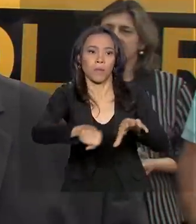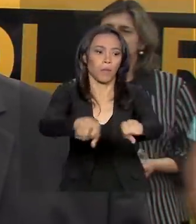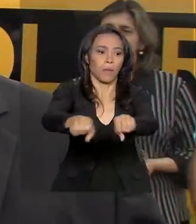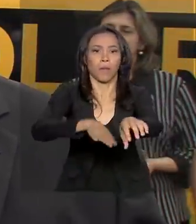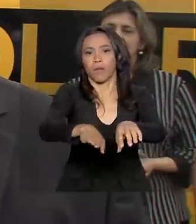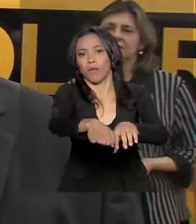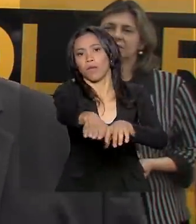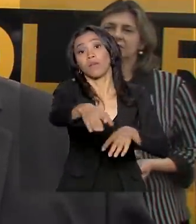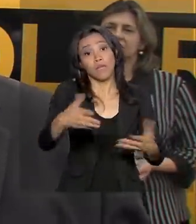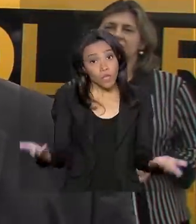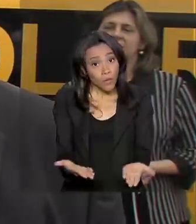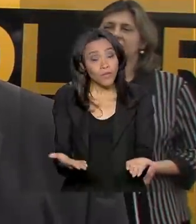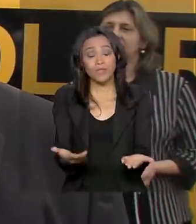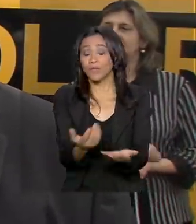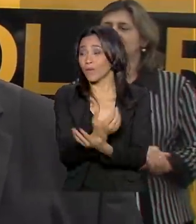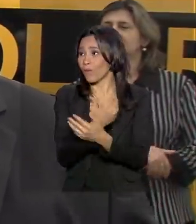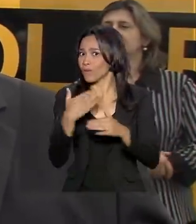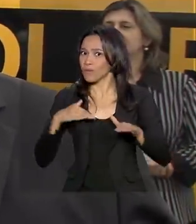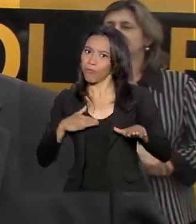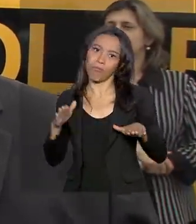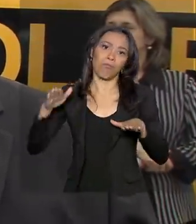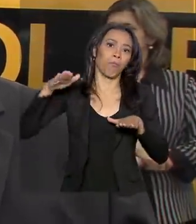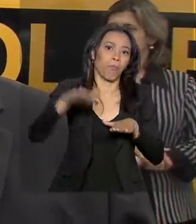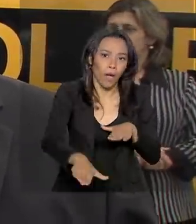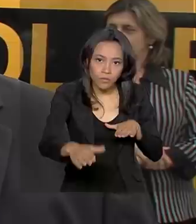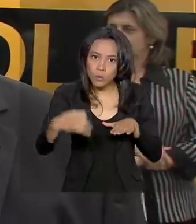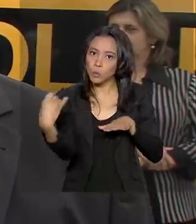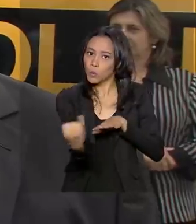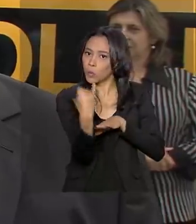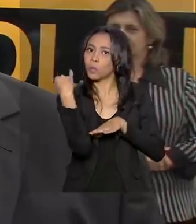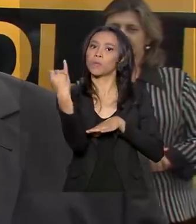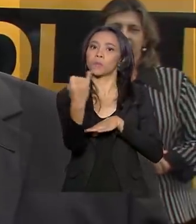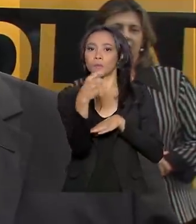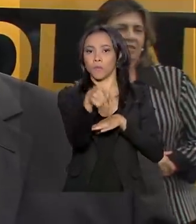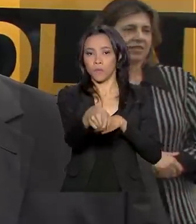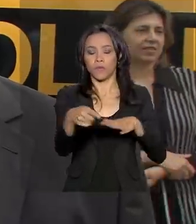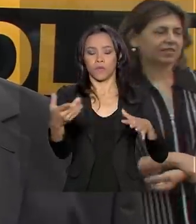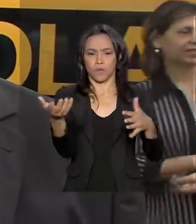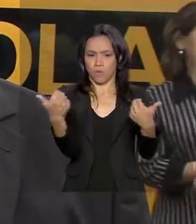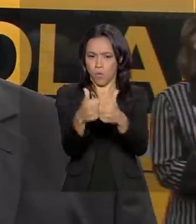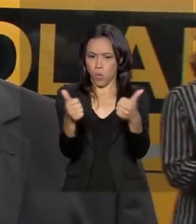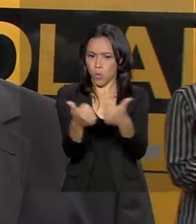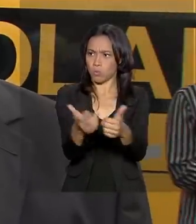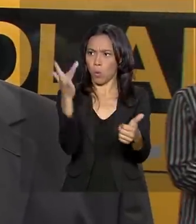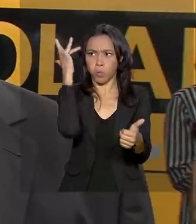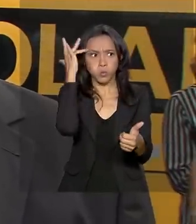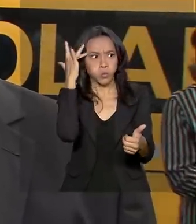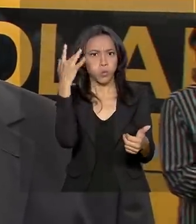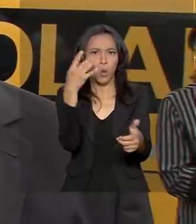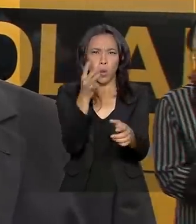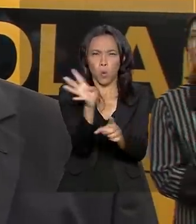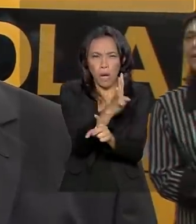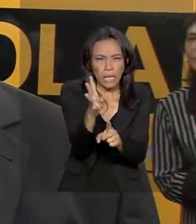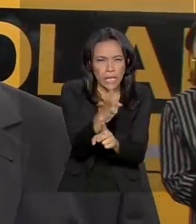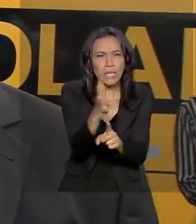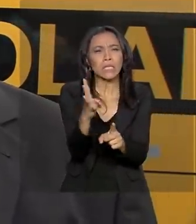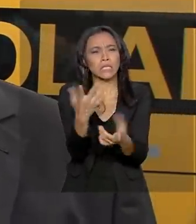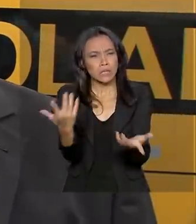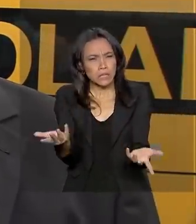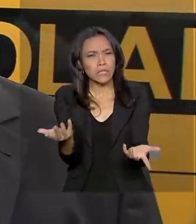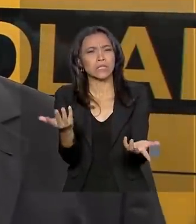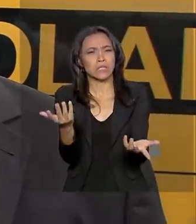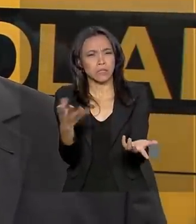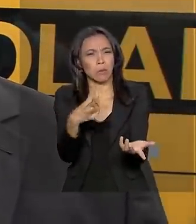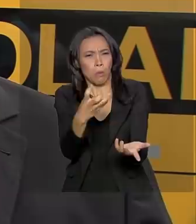é um grande passo que nós estamos conseguindo. ônibus desse porte para carregar 40, 40 e poucas crianças